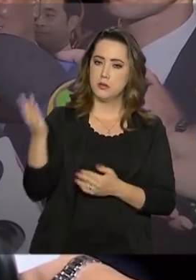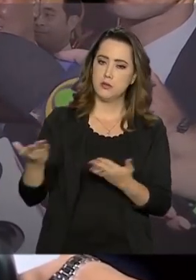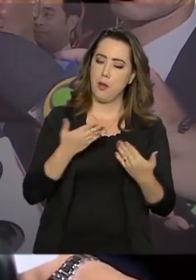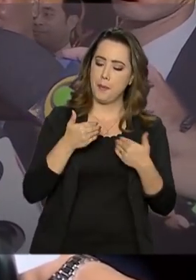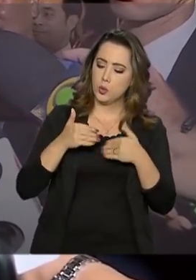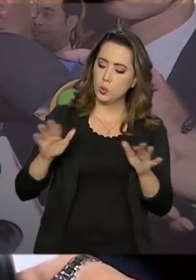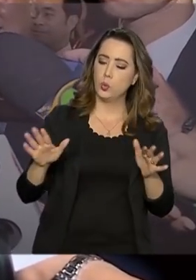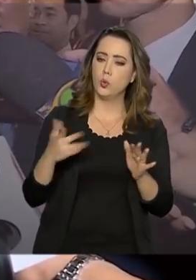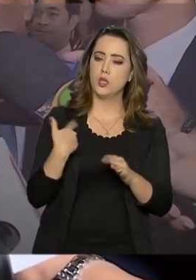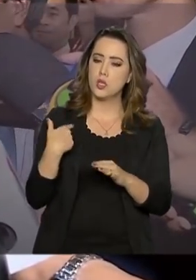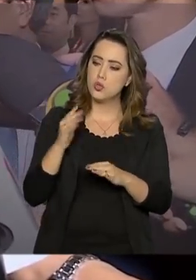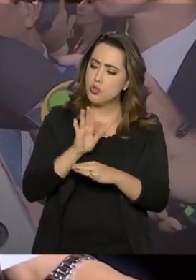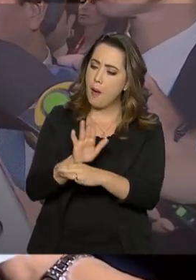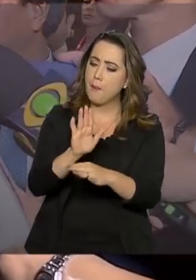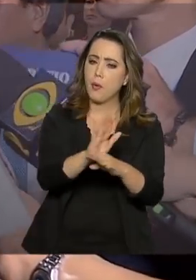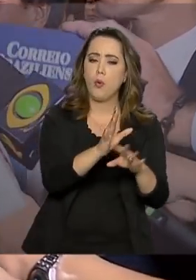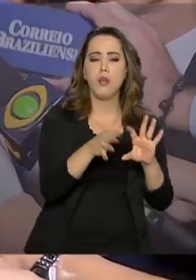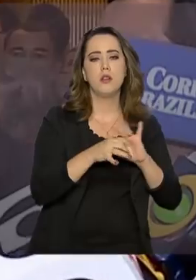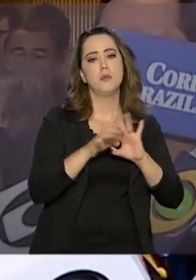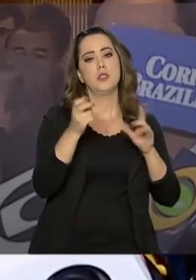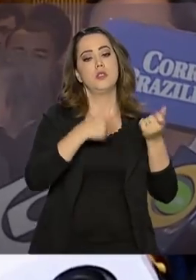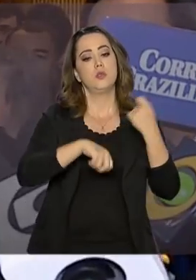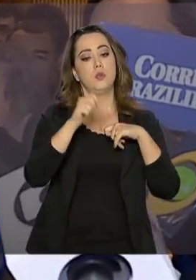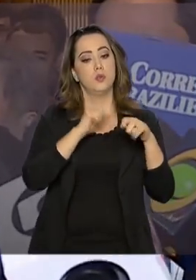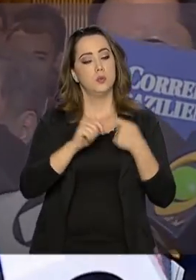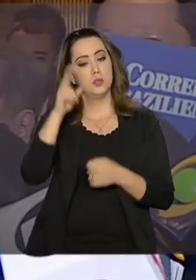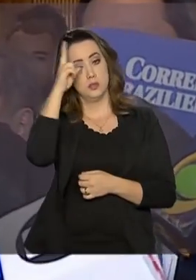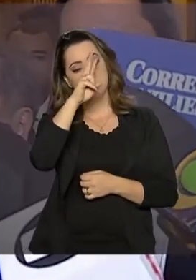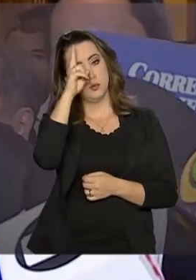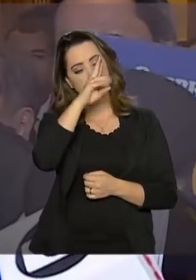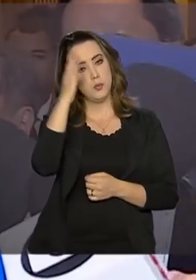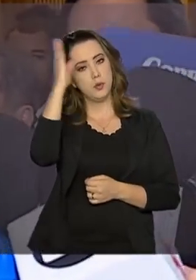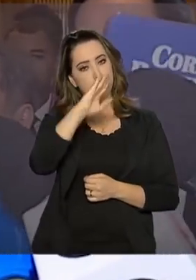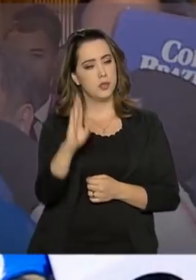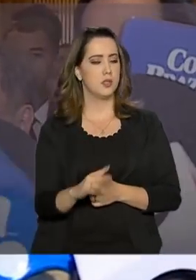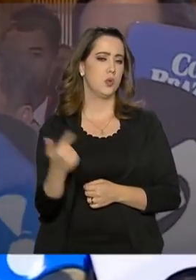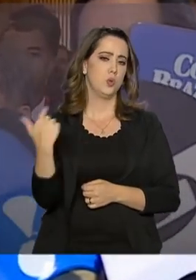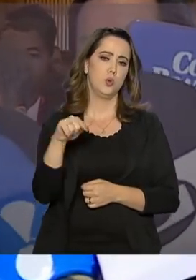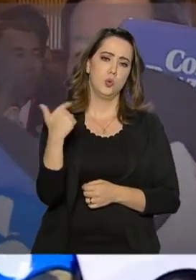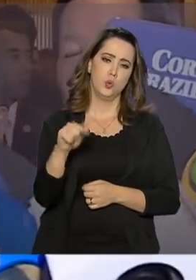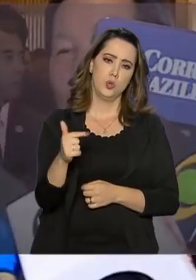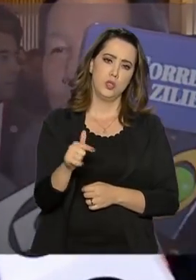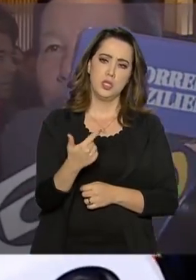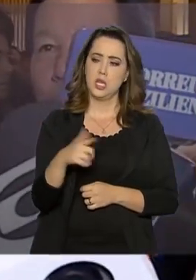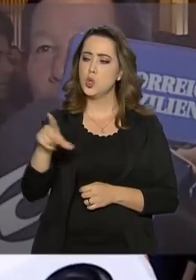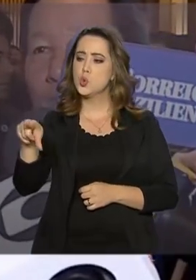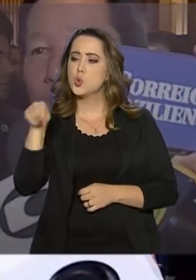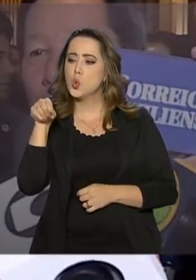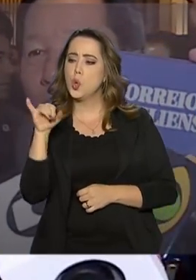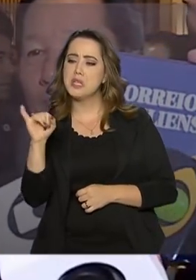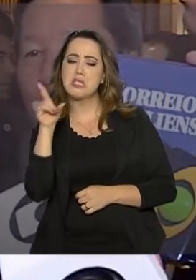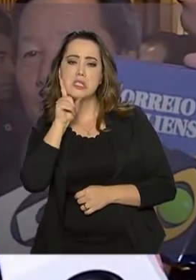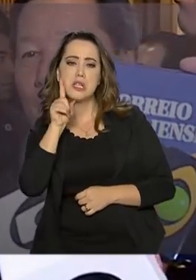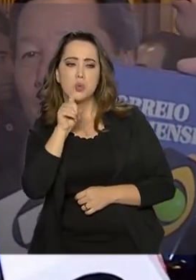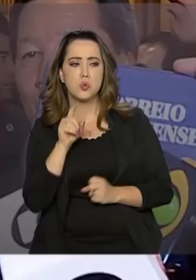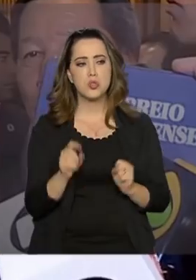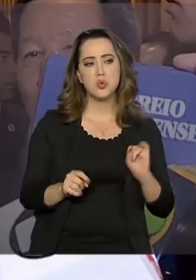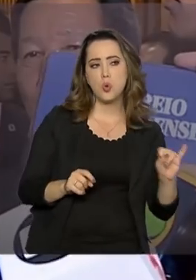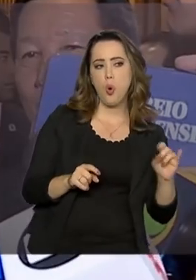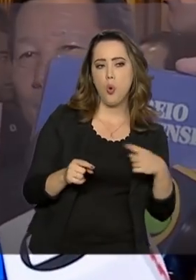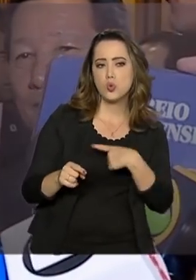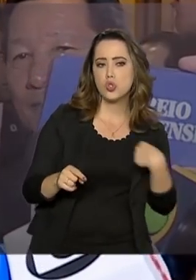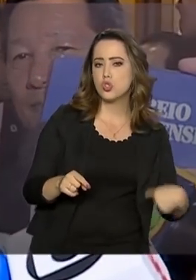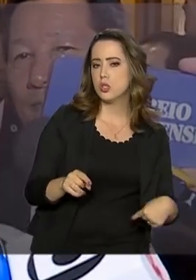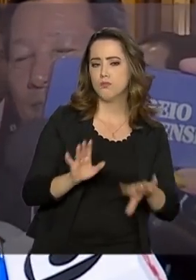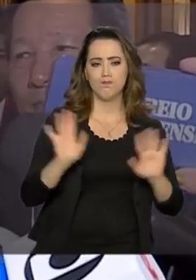abertura e de apoio à liberdade econômica. E lembrou que o Brasil não tem lado nessa guerra comercial entre a